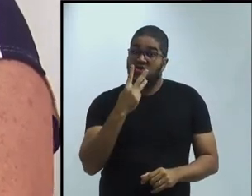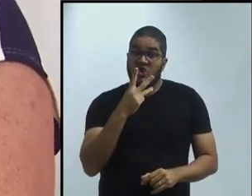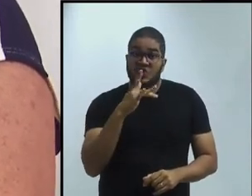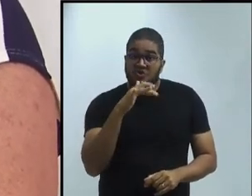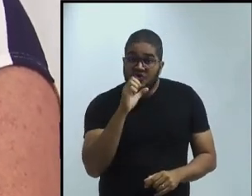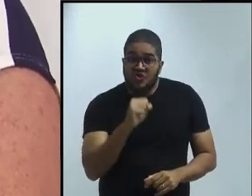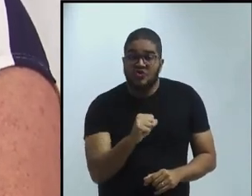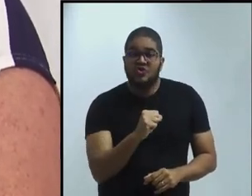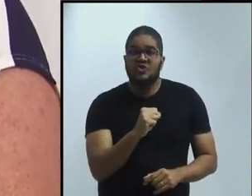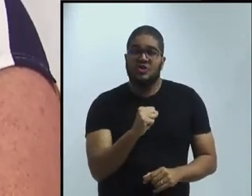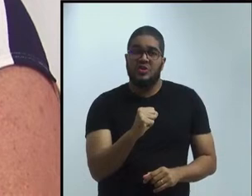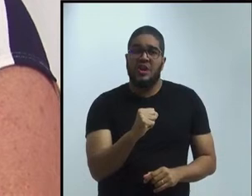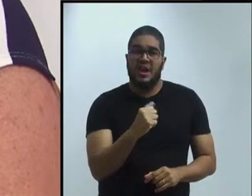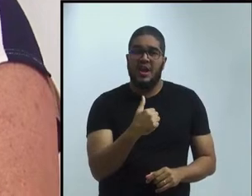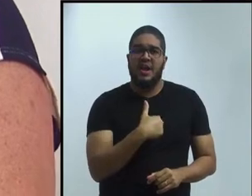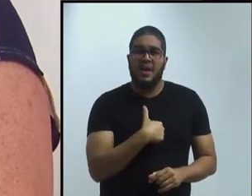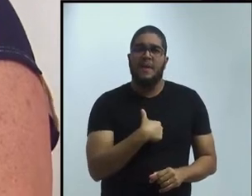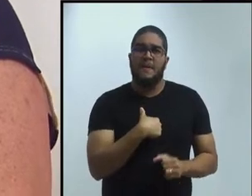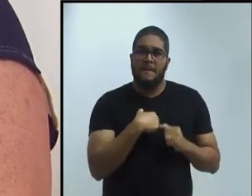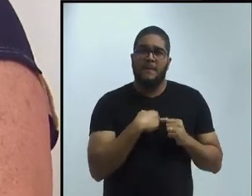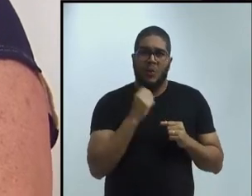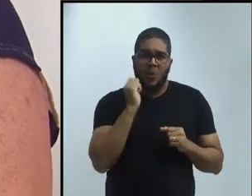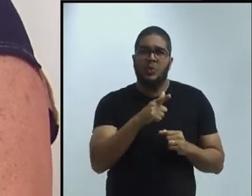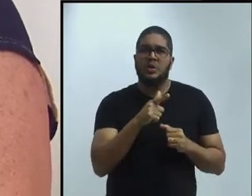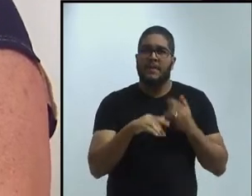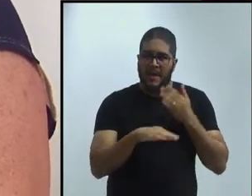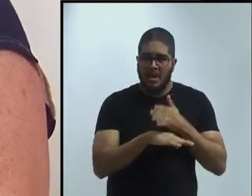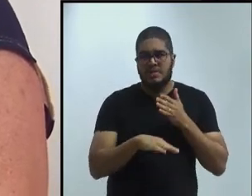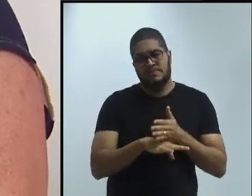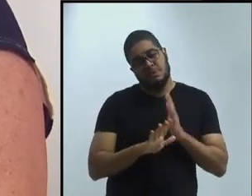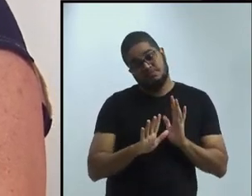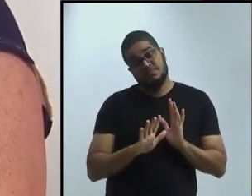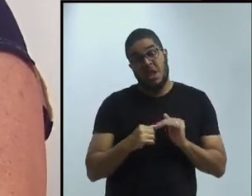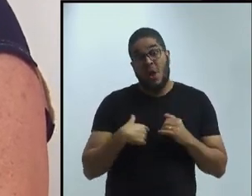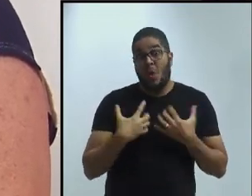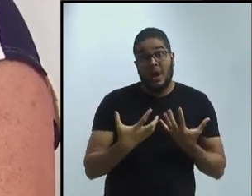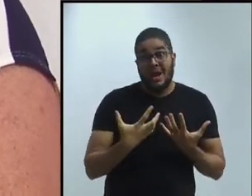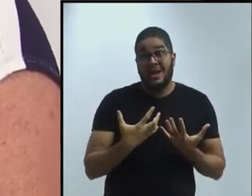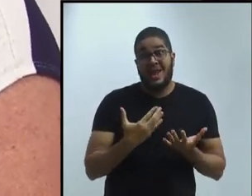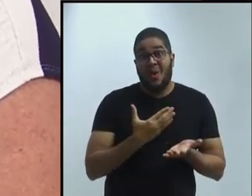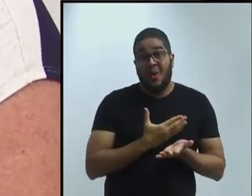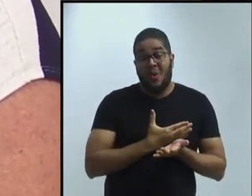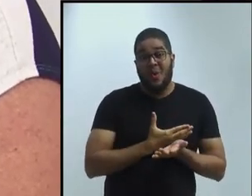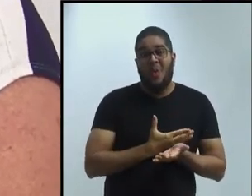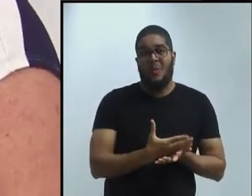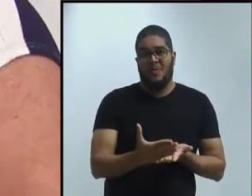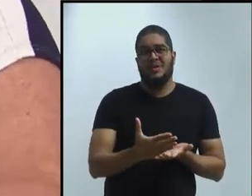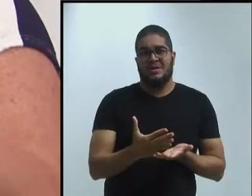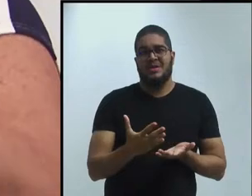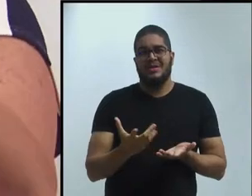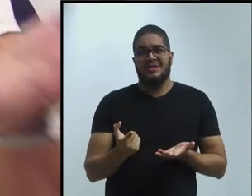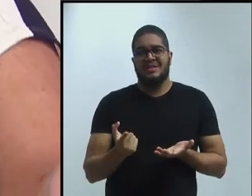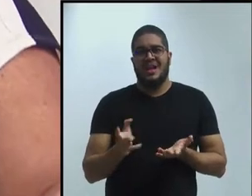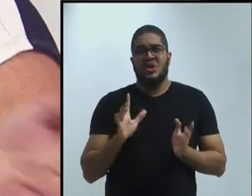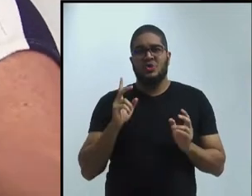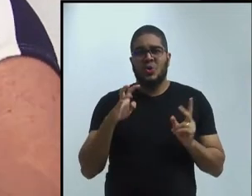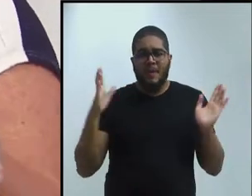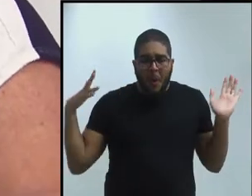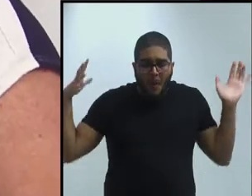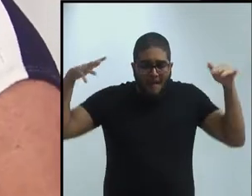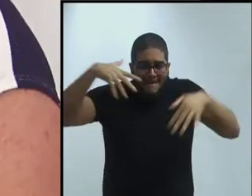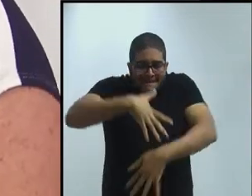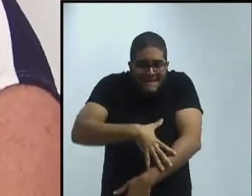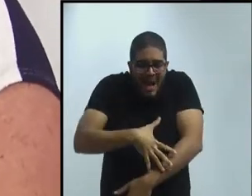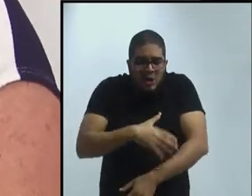pude participar. Eu gostaria muito de ter assistido o lançamento do Manto Tupinambá, mas estava em uma outra atividade